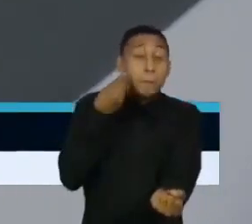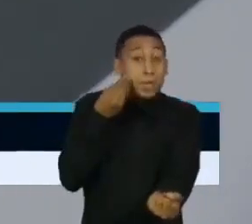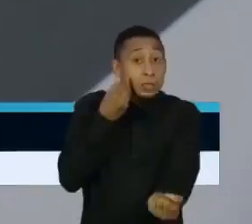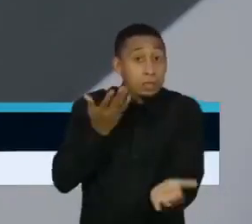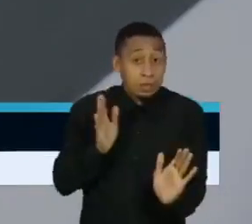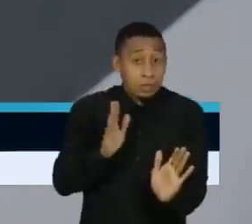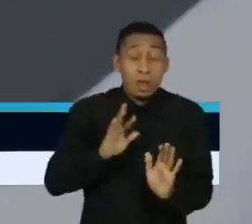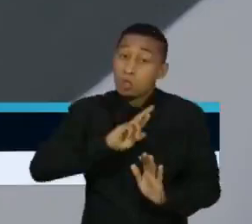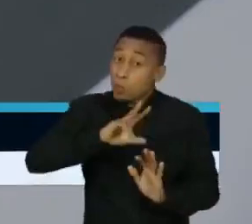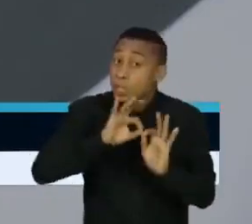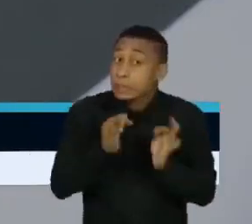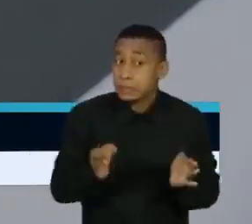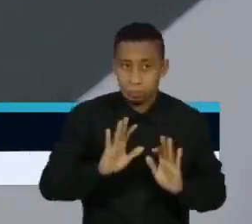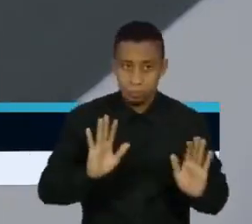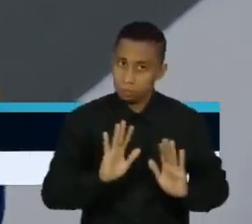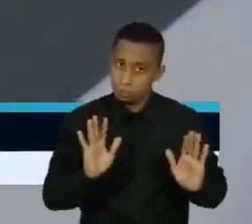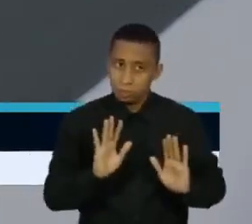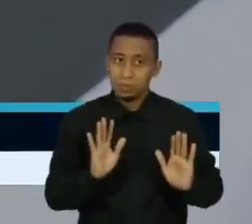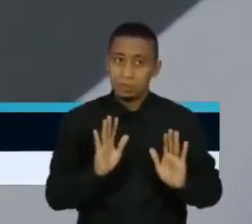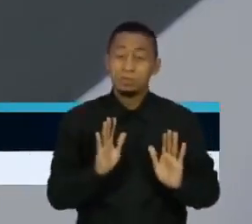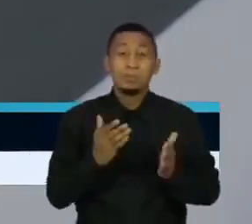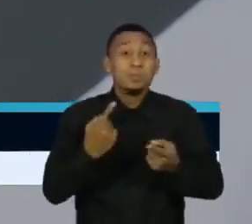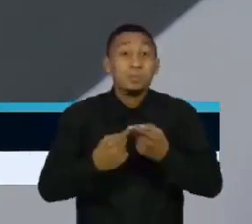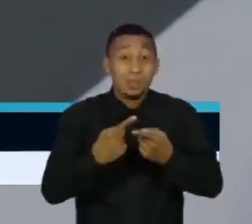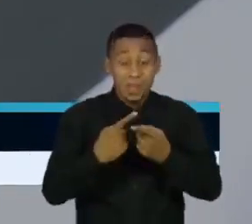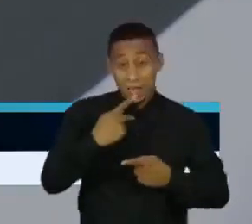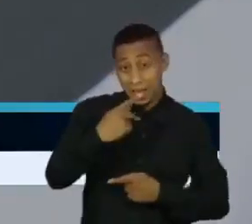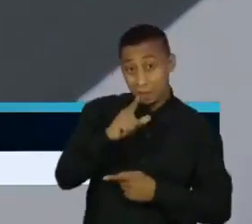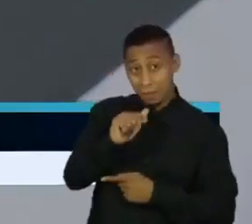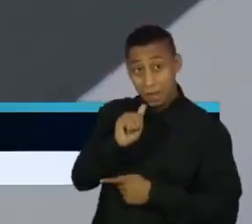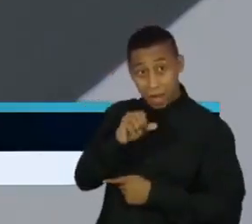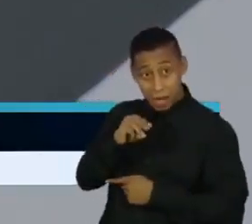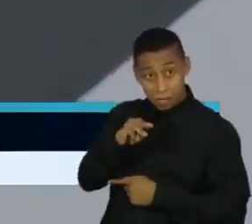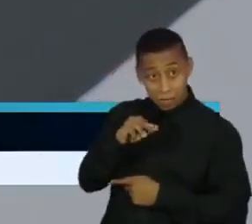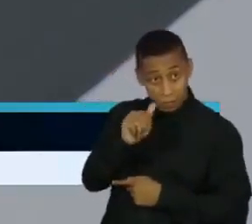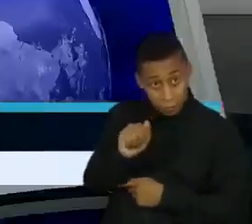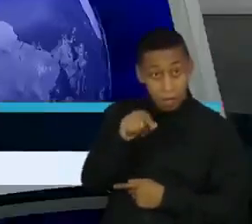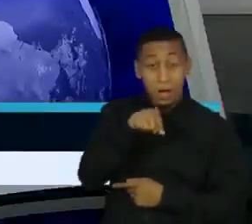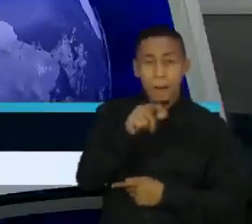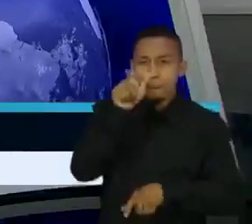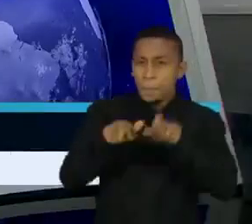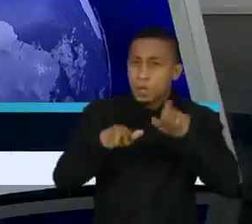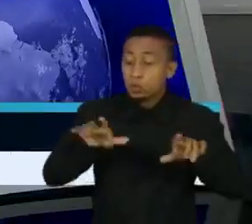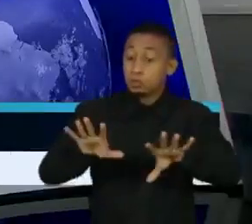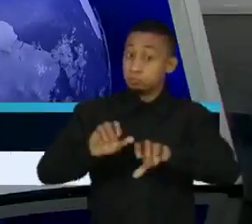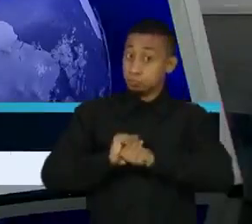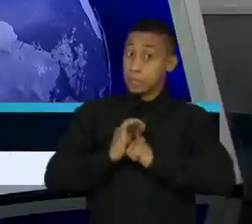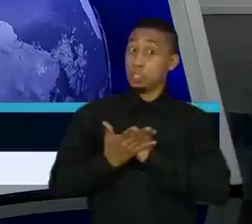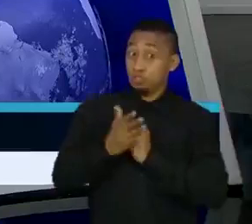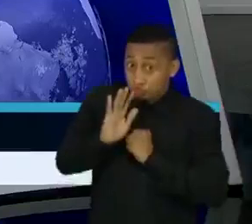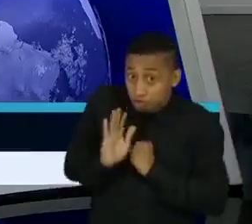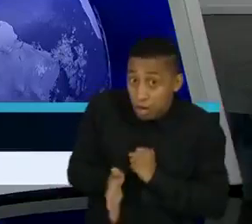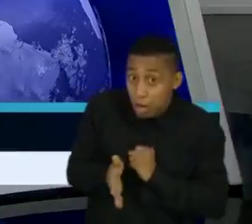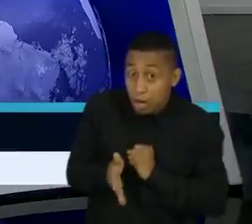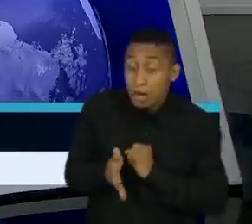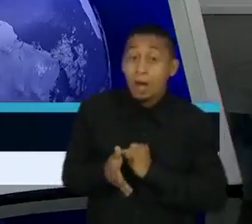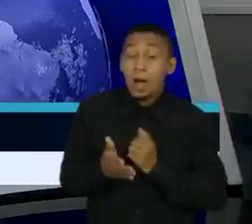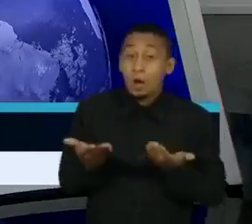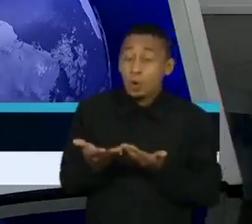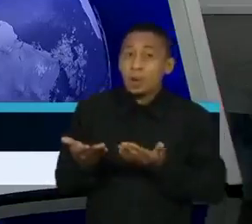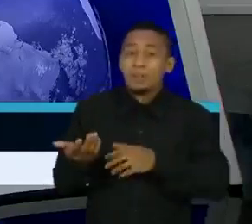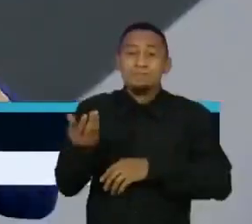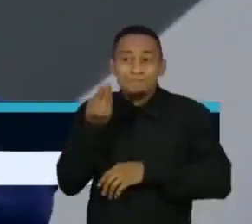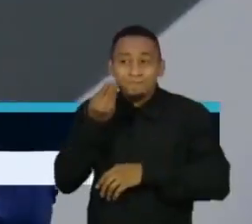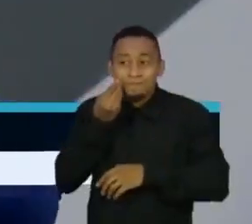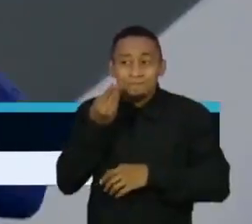algo simples de testar, porque o plasma de quem já teve, ele é muito variável. Não é consistente, não é uma